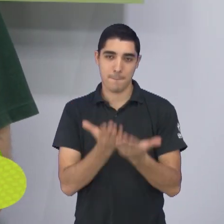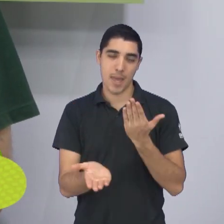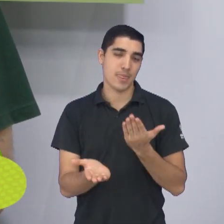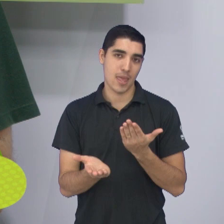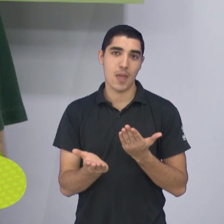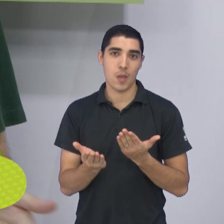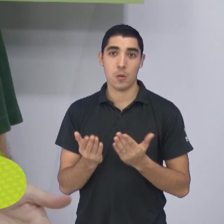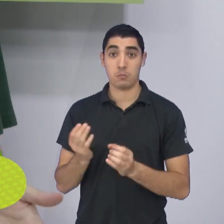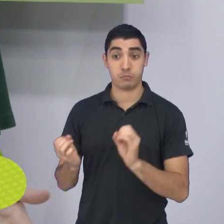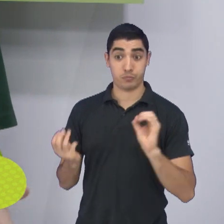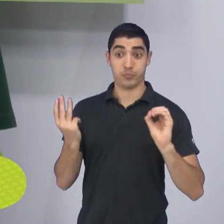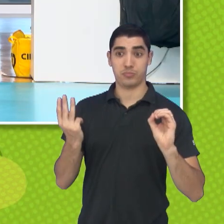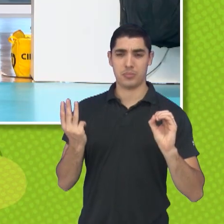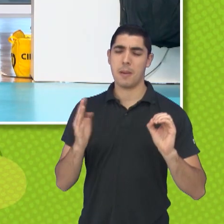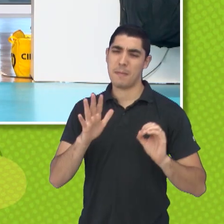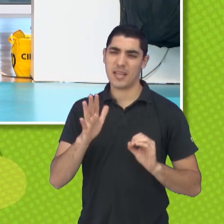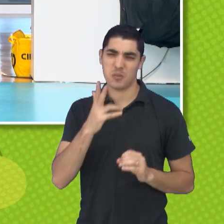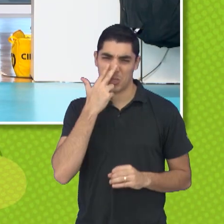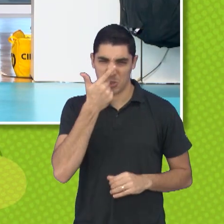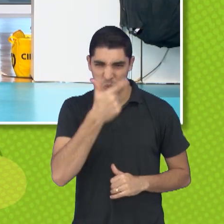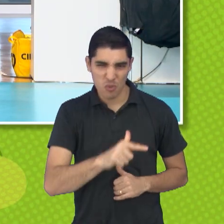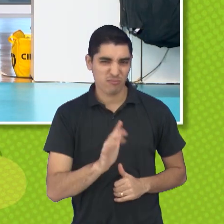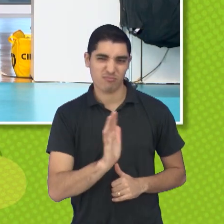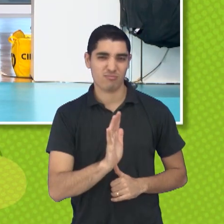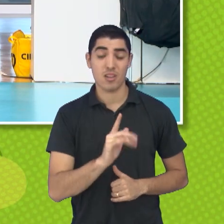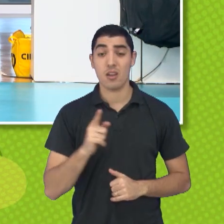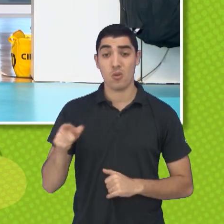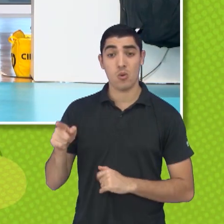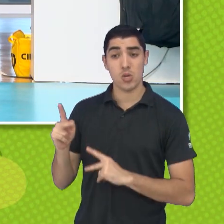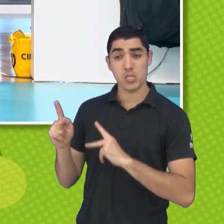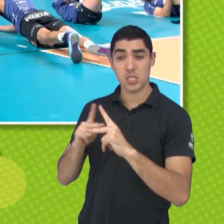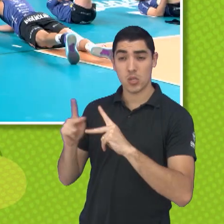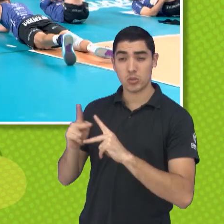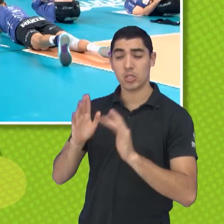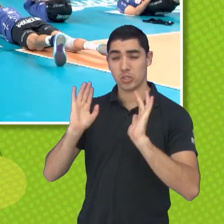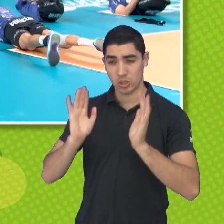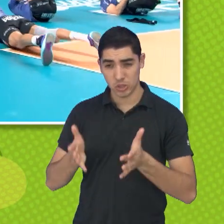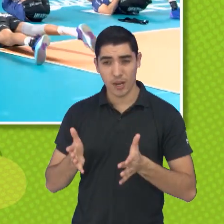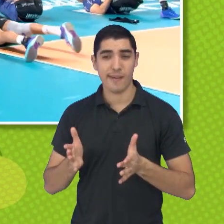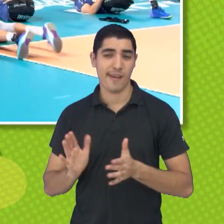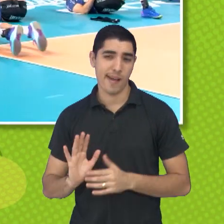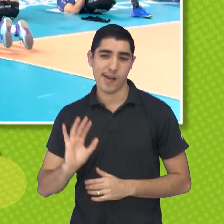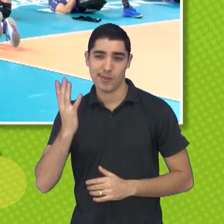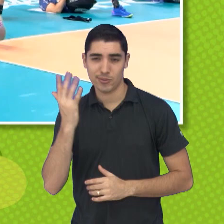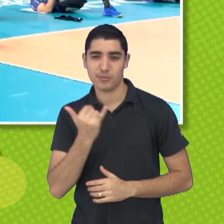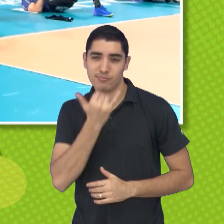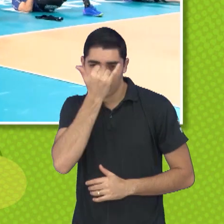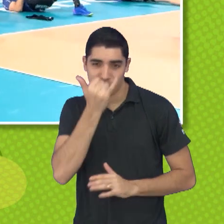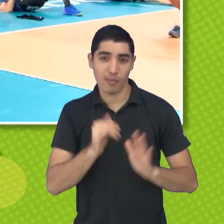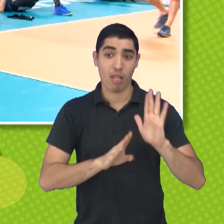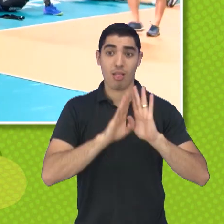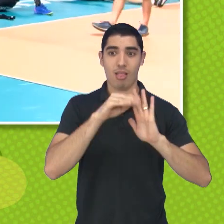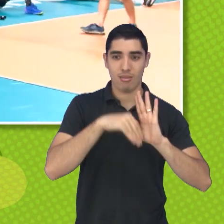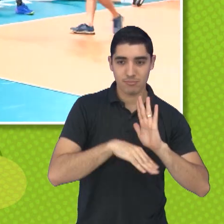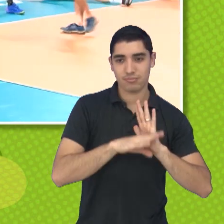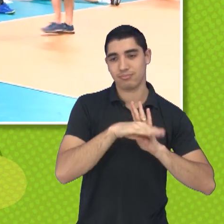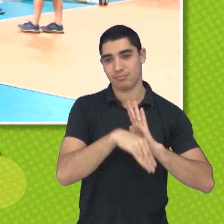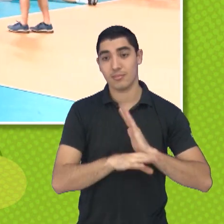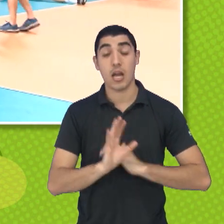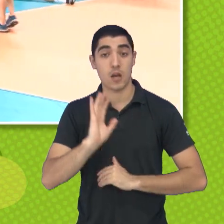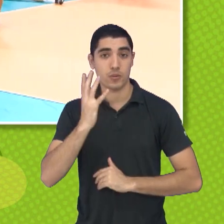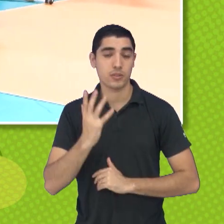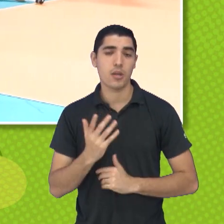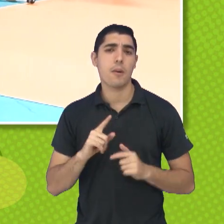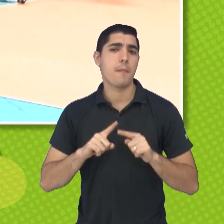de final 3x0, mas acho que não vai acontecer até porque o São José oscilou um pouco, principalmente na primeira partida dessas últimas três